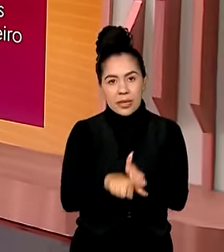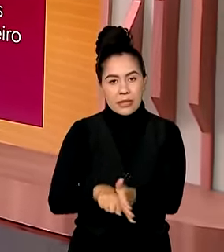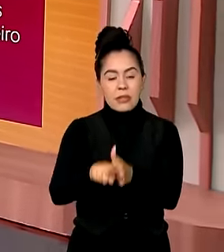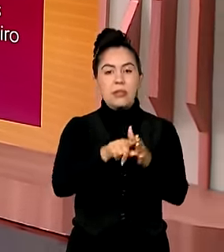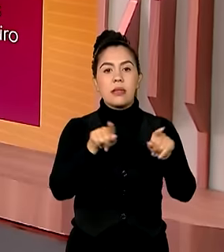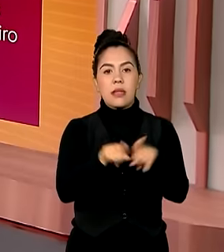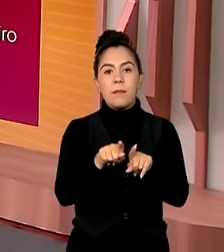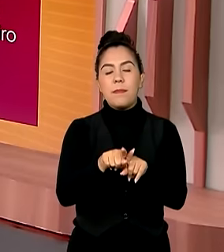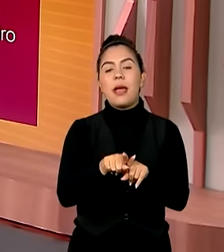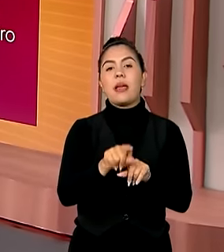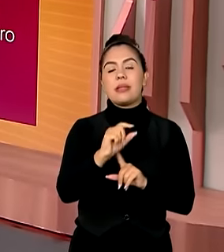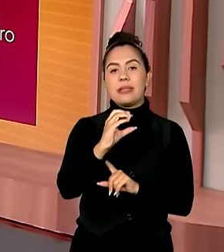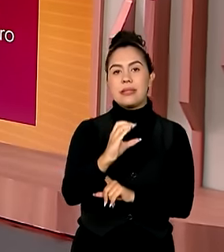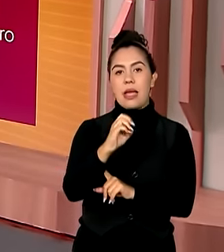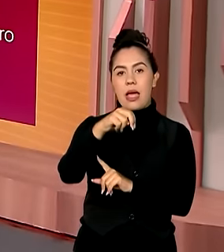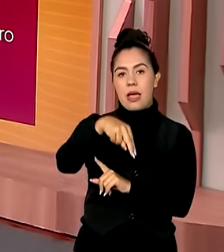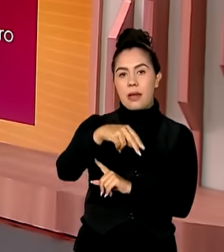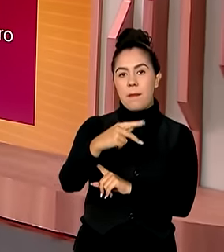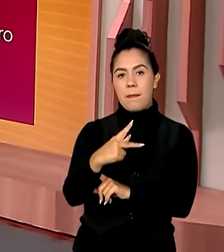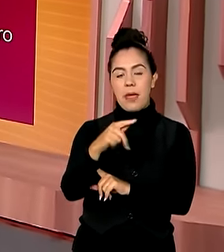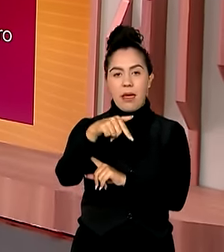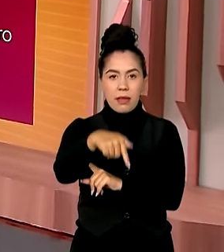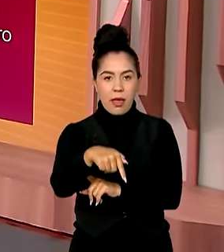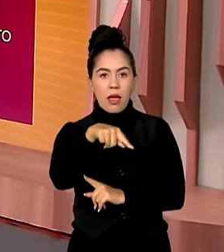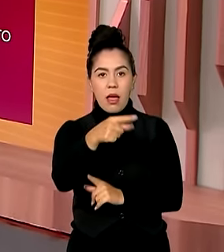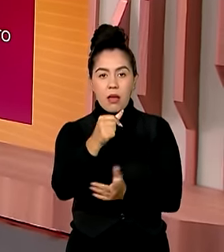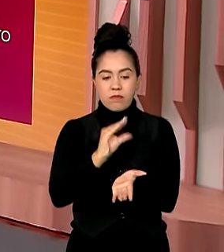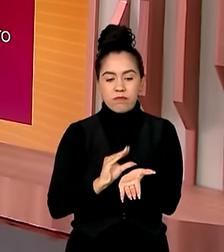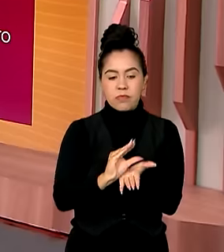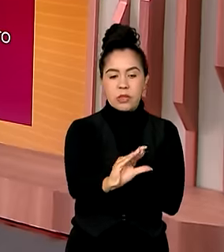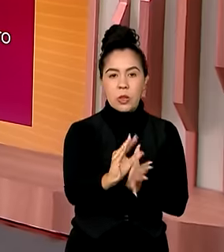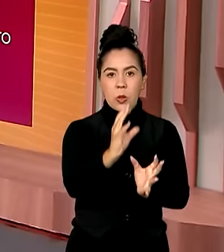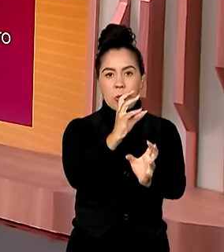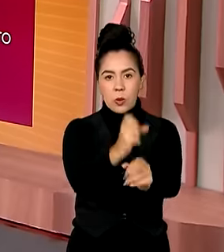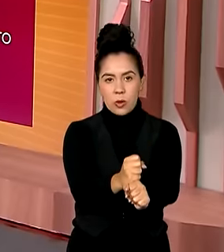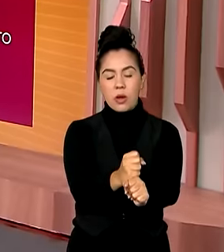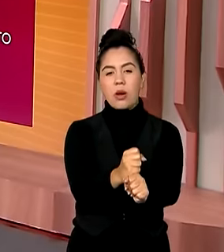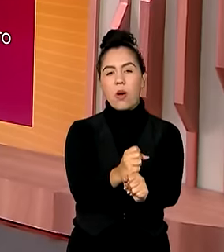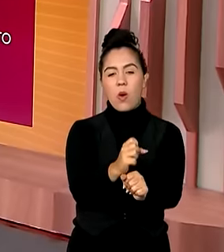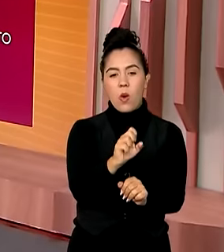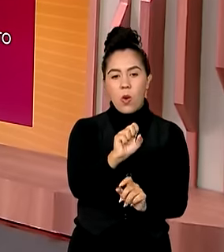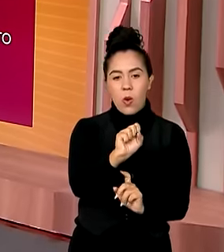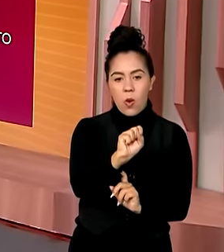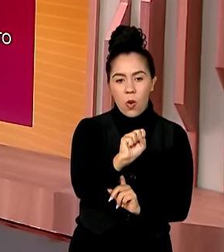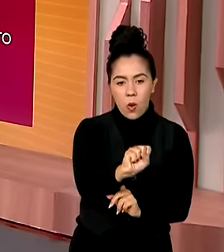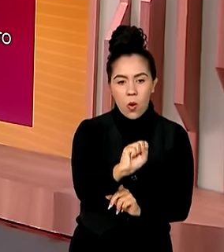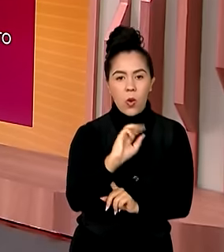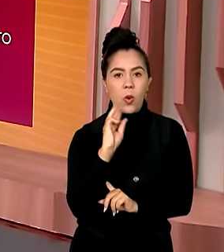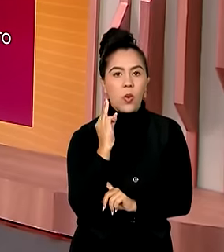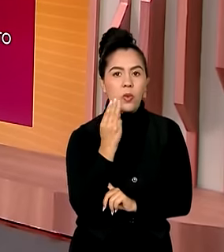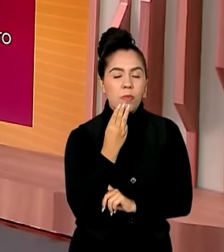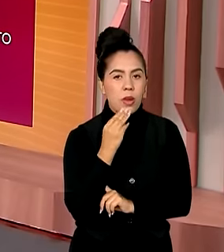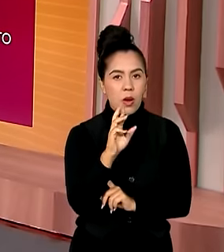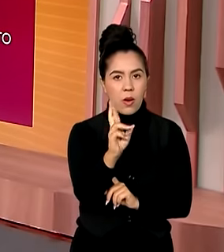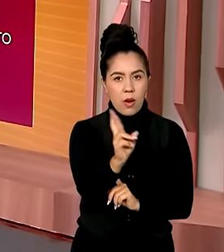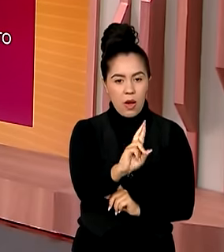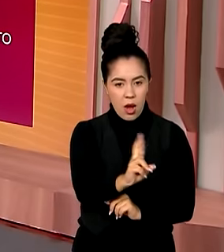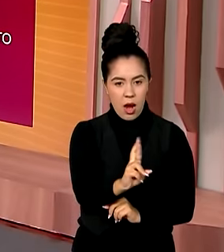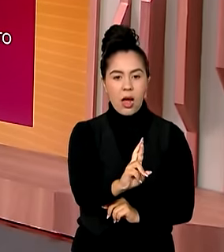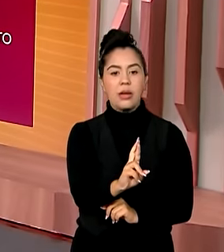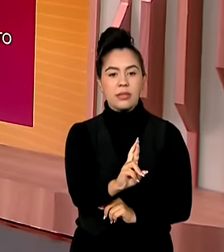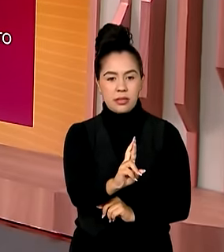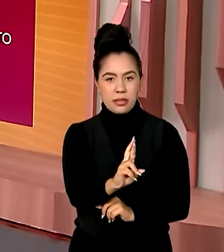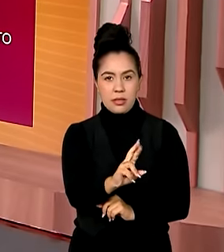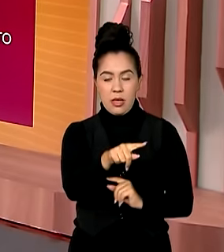CNPq. O investimento aí de mais de 8 milhões e meio de reais pagos